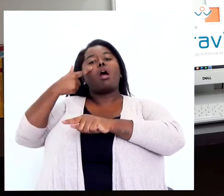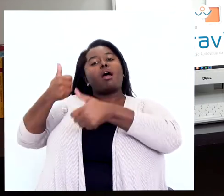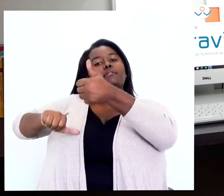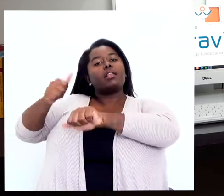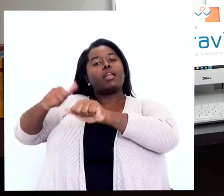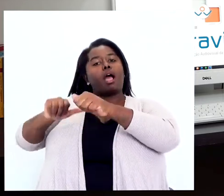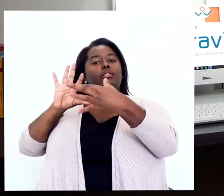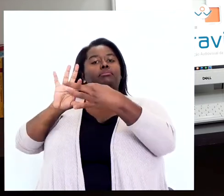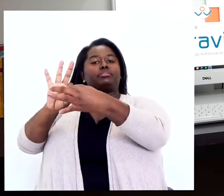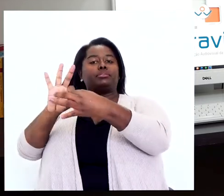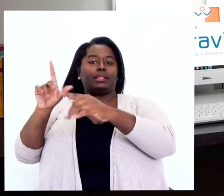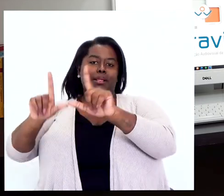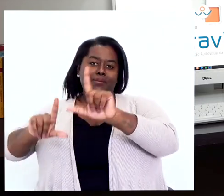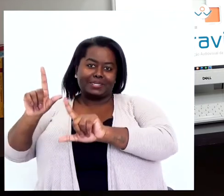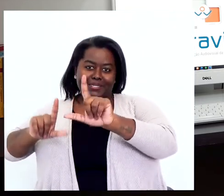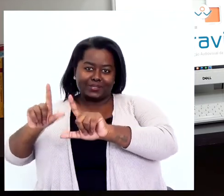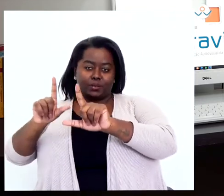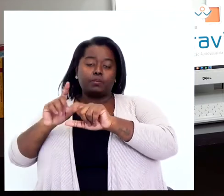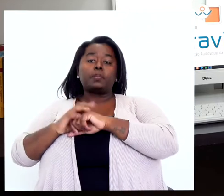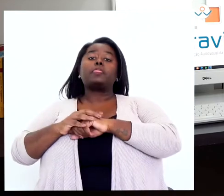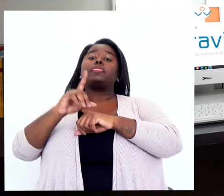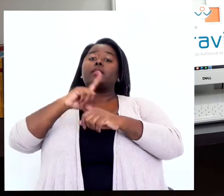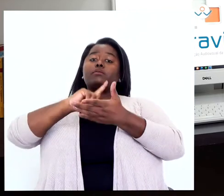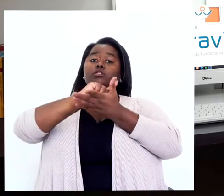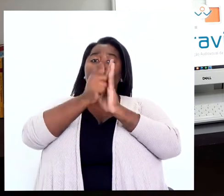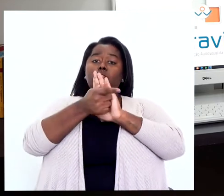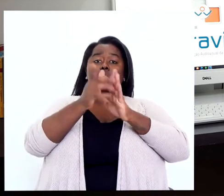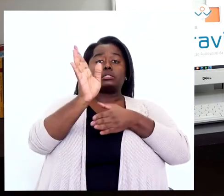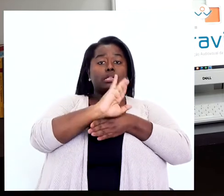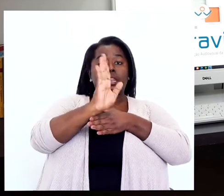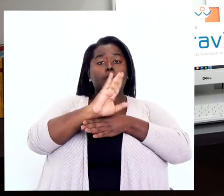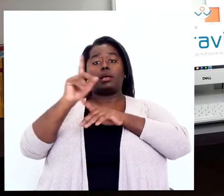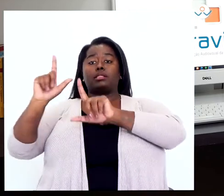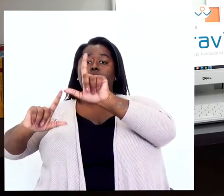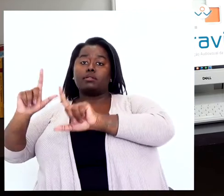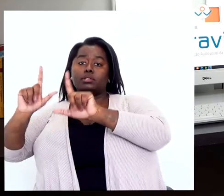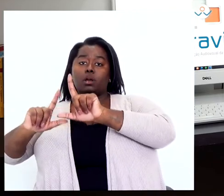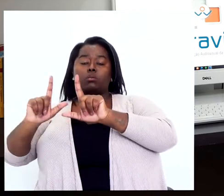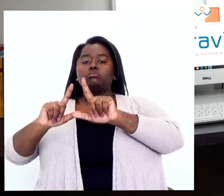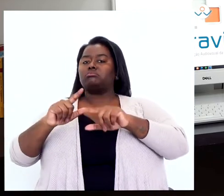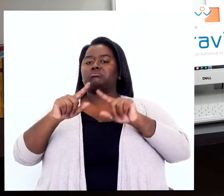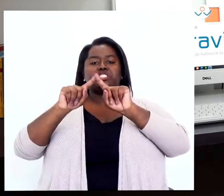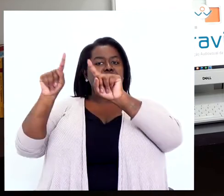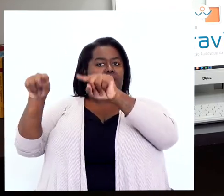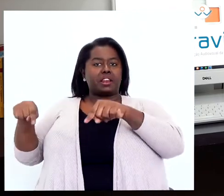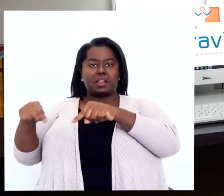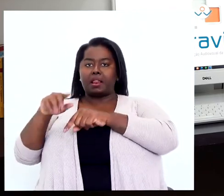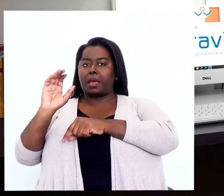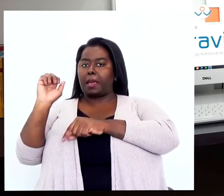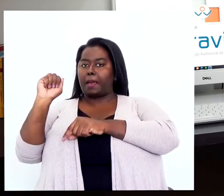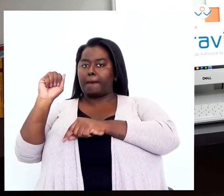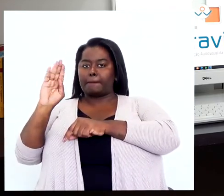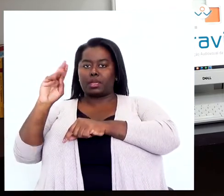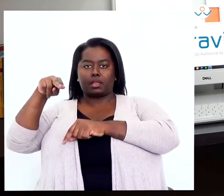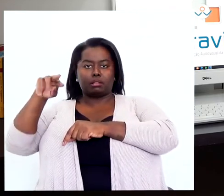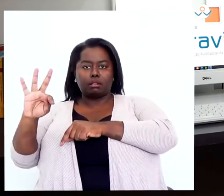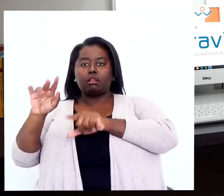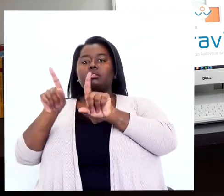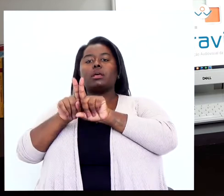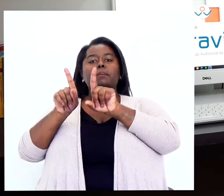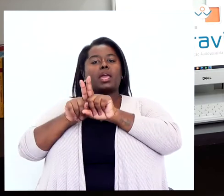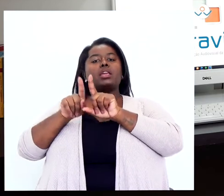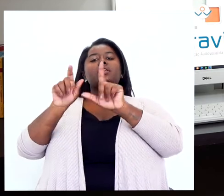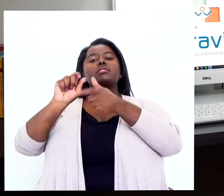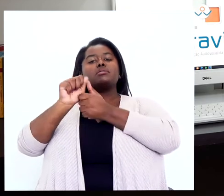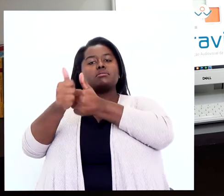o gênero televisivo. E no gênero cinematográfico televisivo, nem a janela da ABNT, nem a janela do